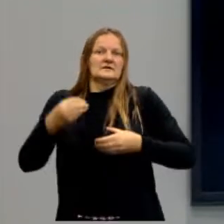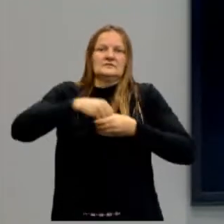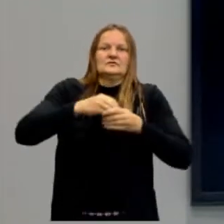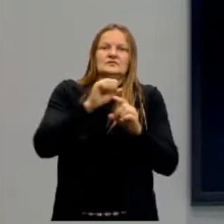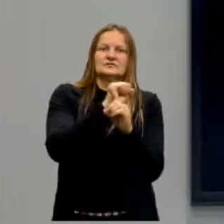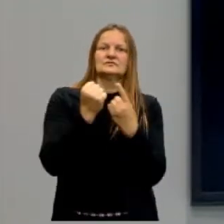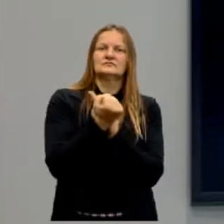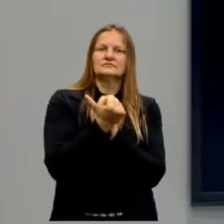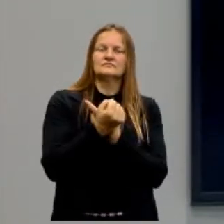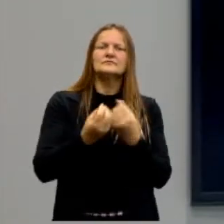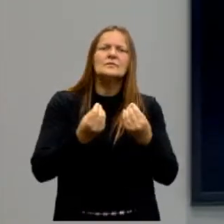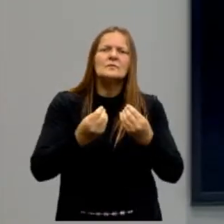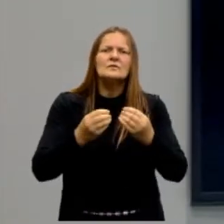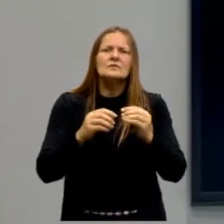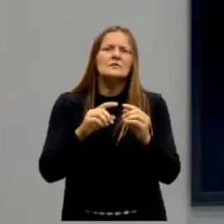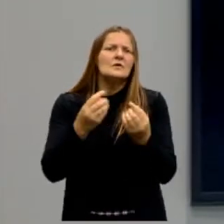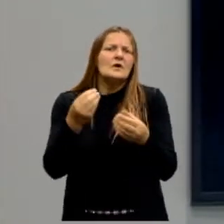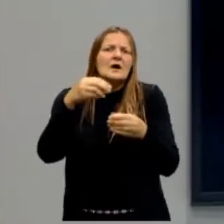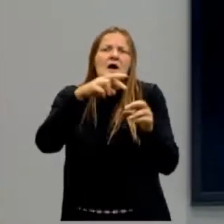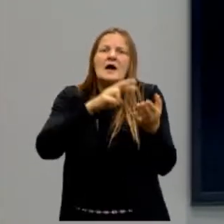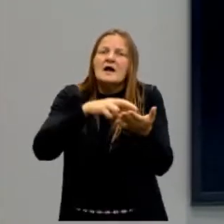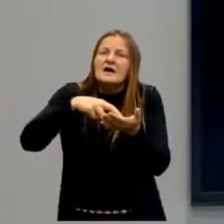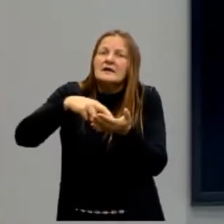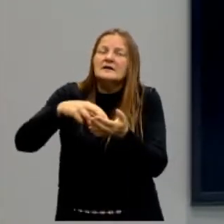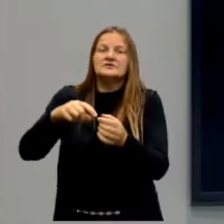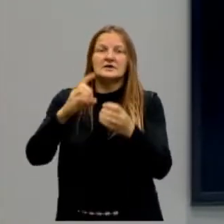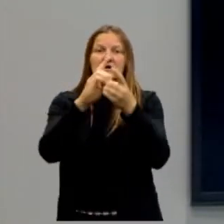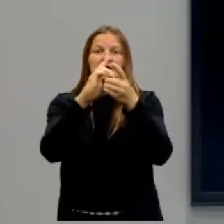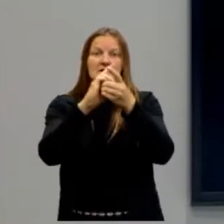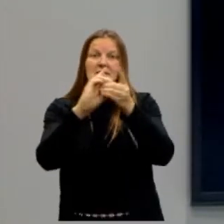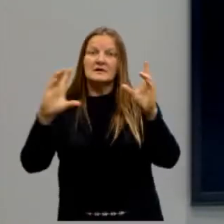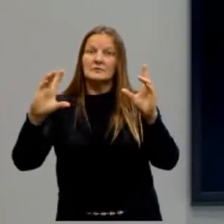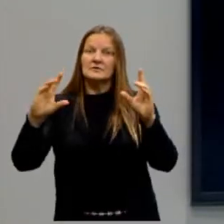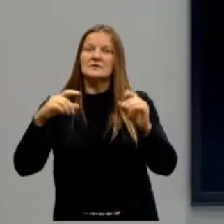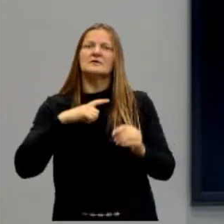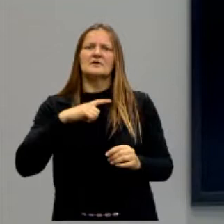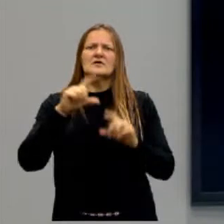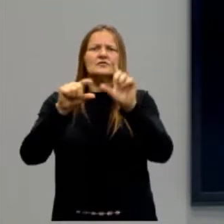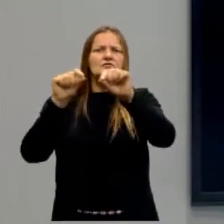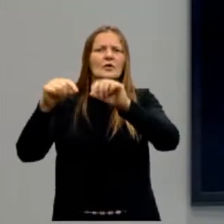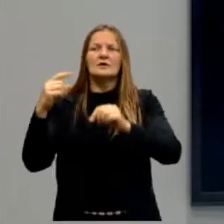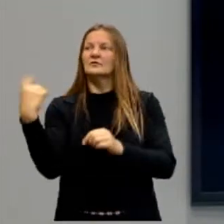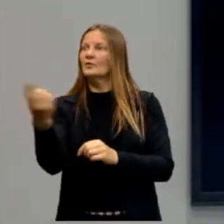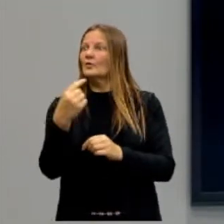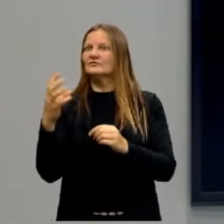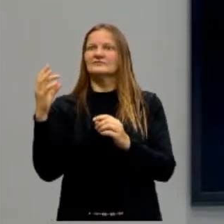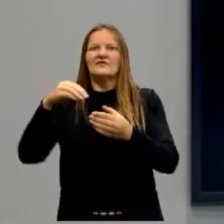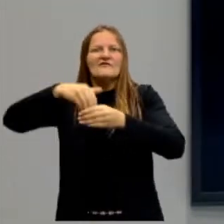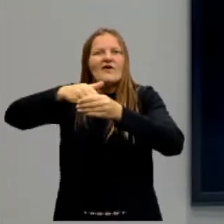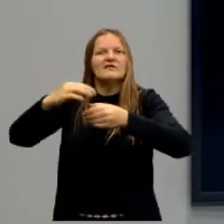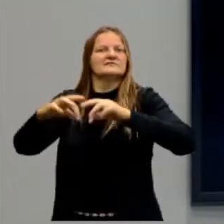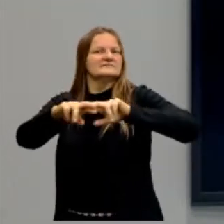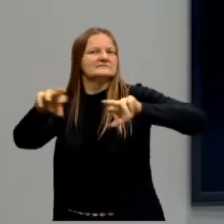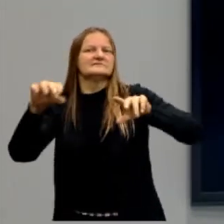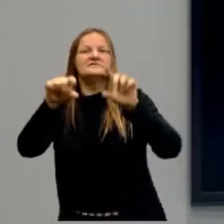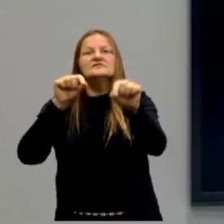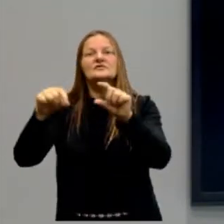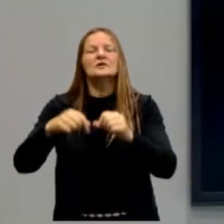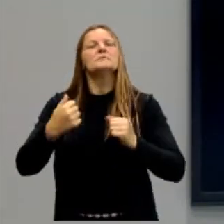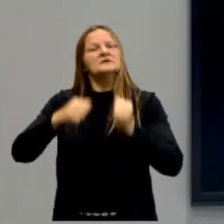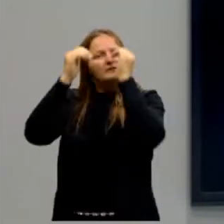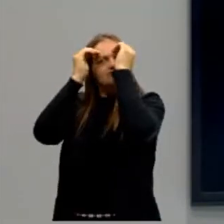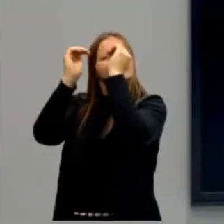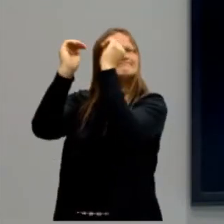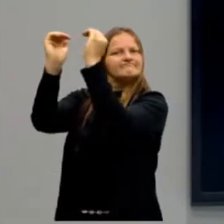e aí eu pensando aqui em nossa realidade, democracia, ou seja, onde a maioria escolhe, decide, a grande maioria decide. Então, eu tenho que respeitar